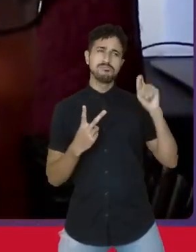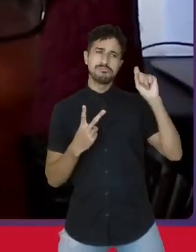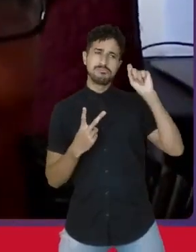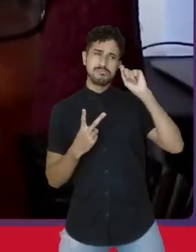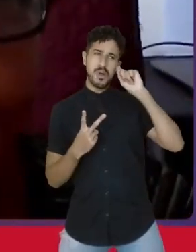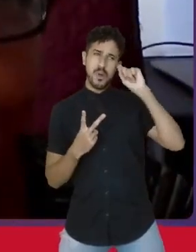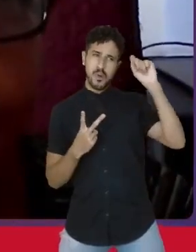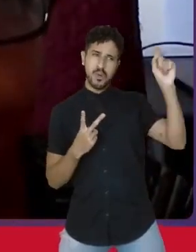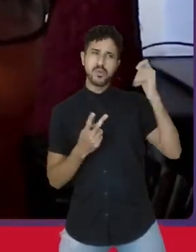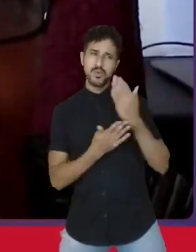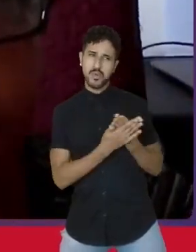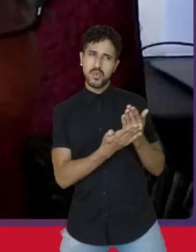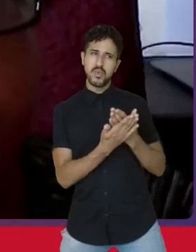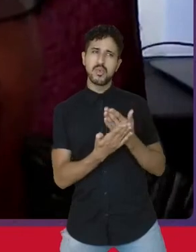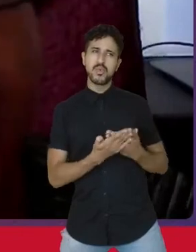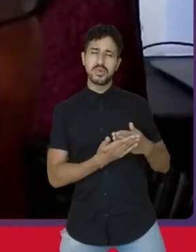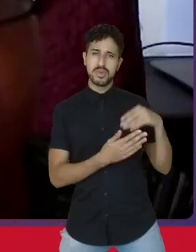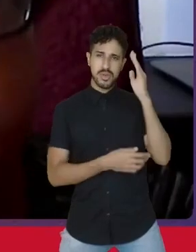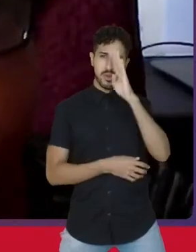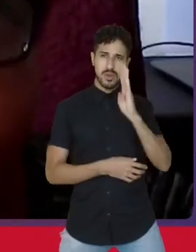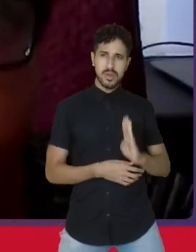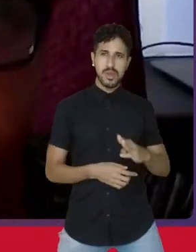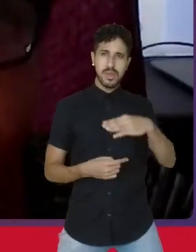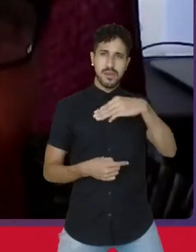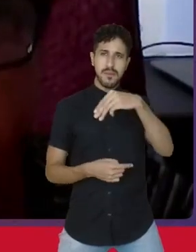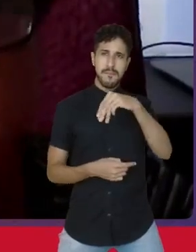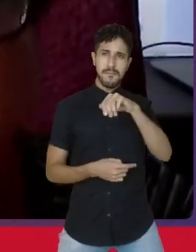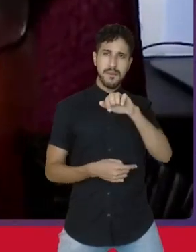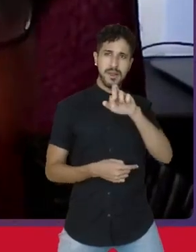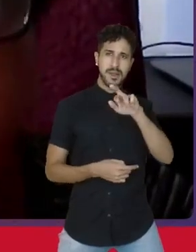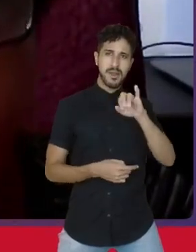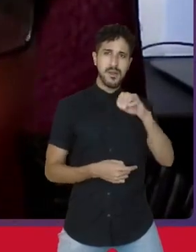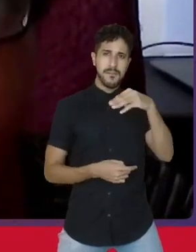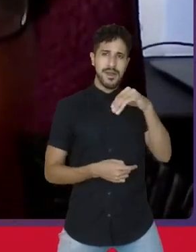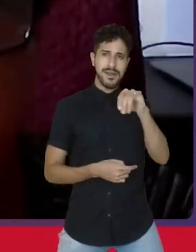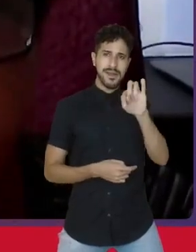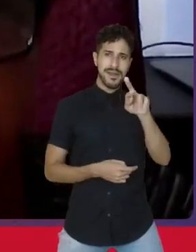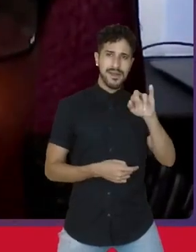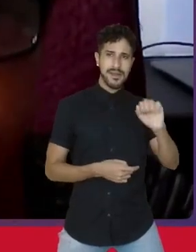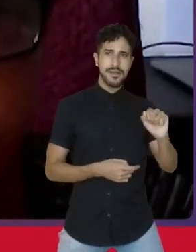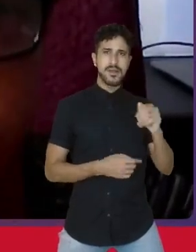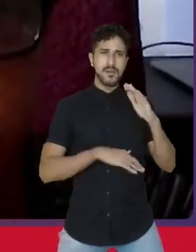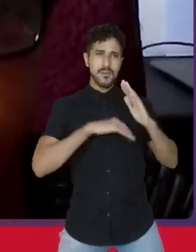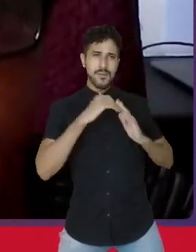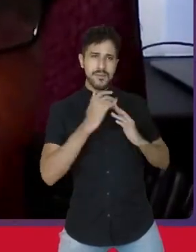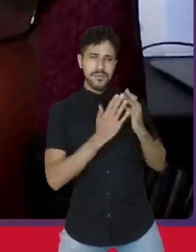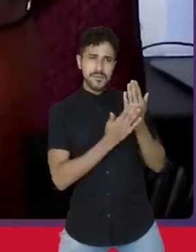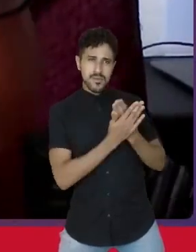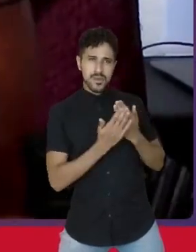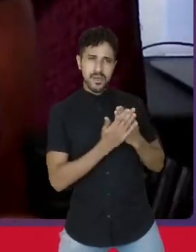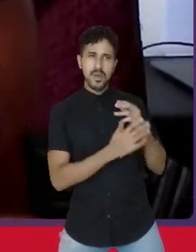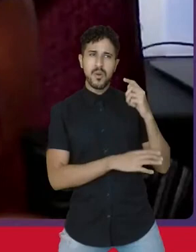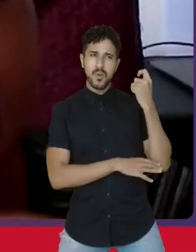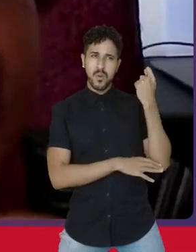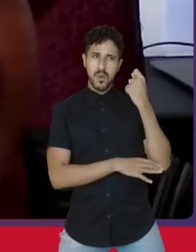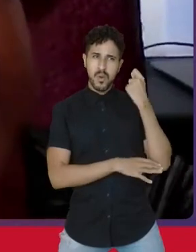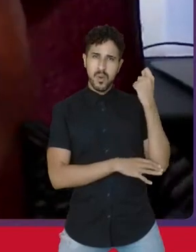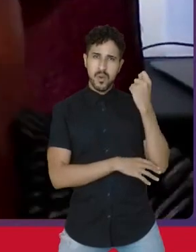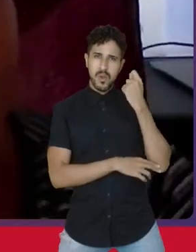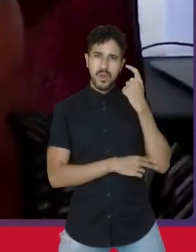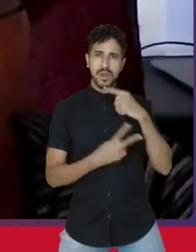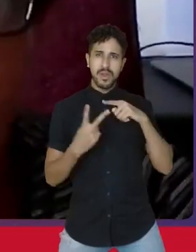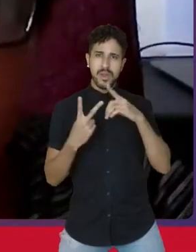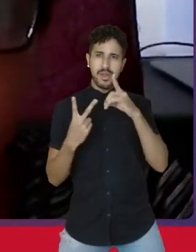brasileiros, Mário Maestre, um historiador gaúcho, e